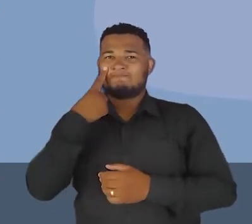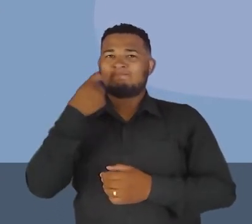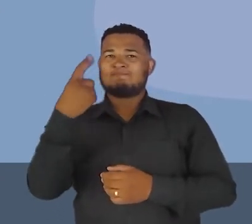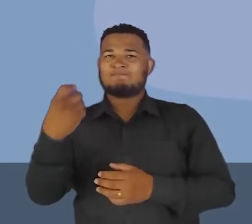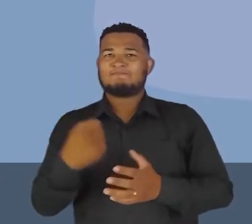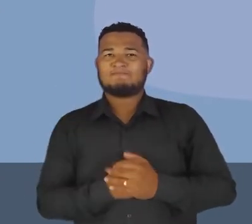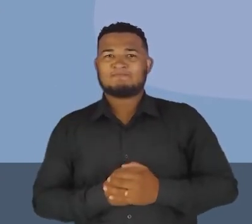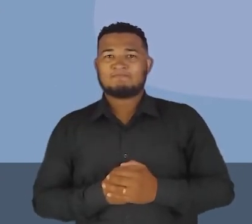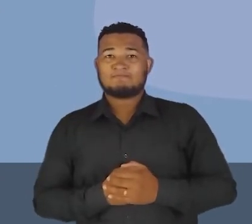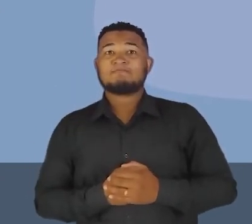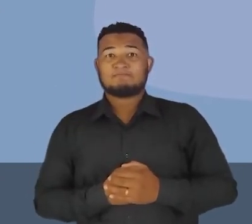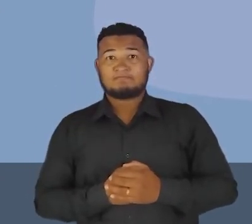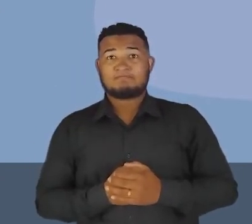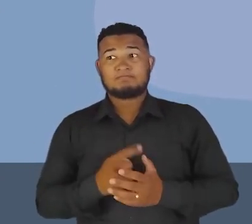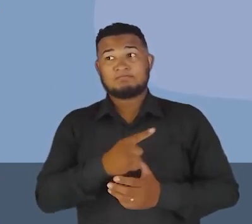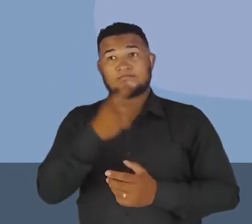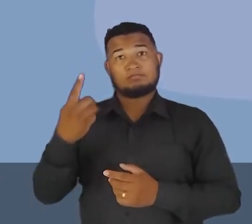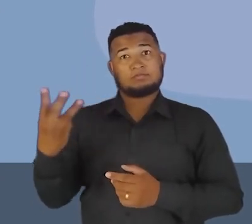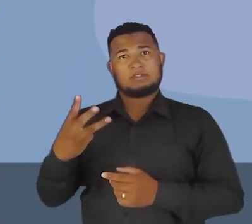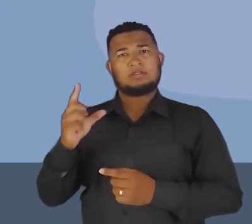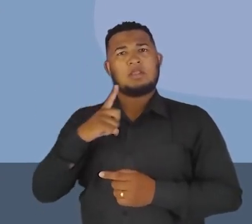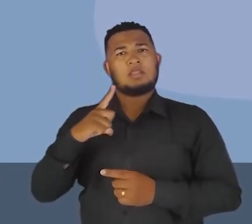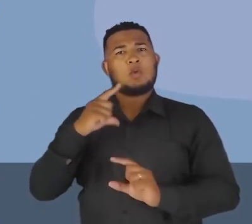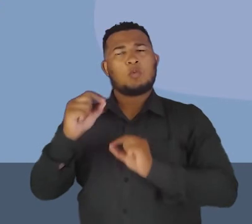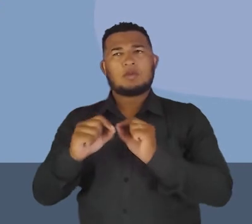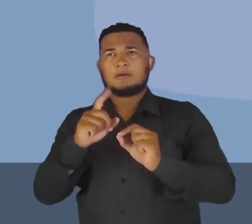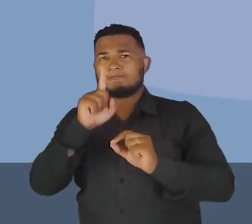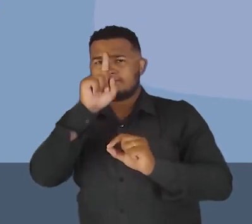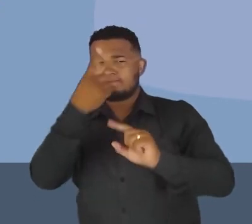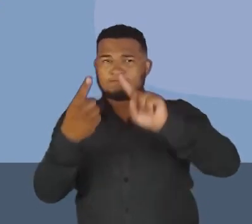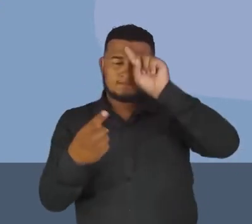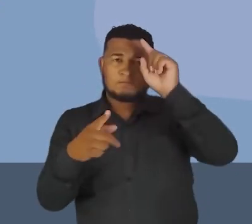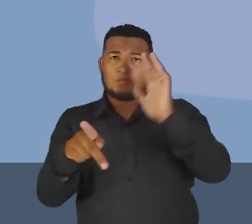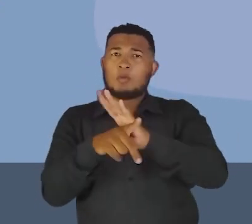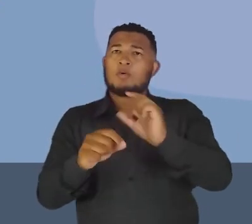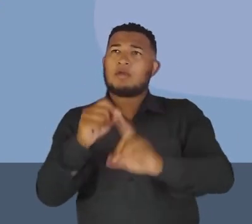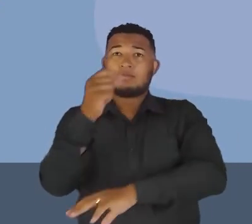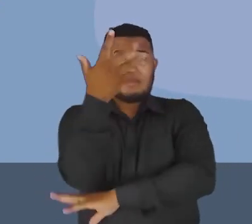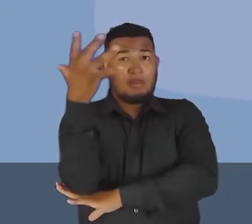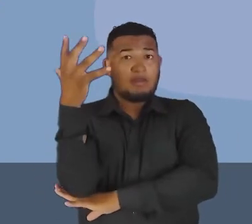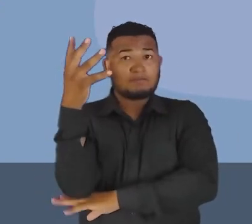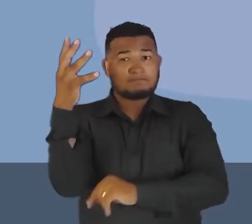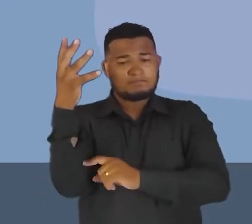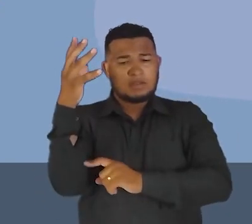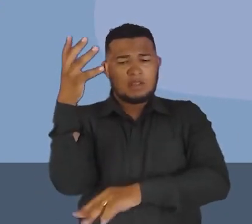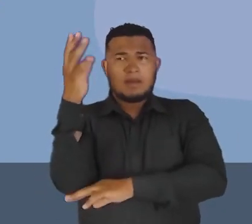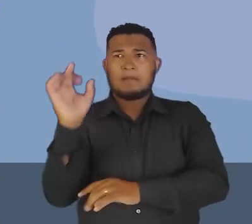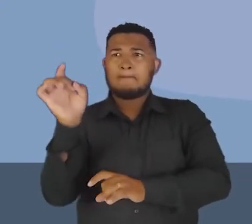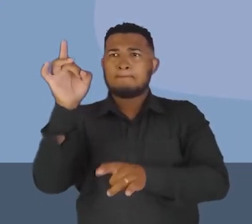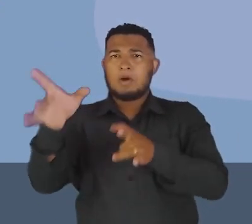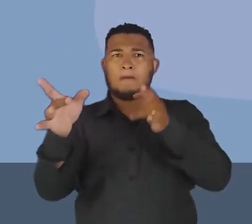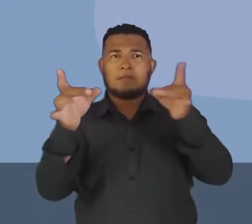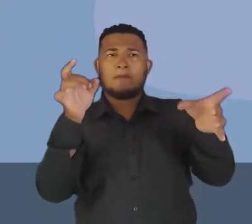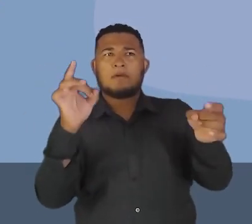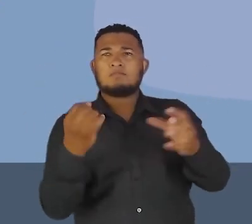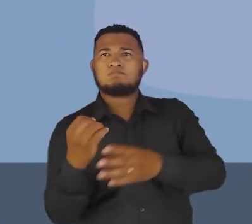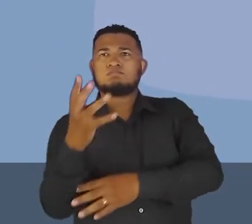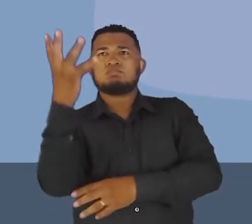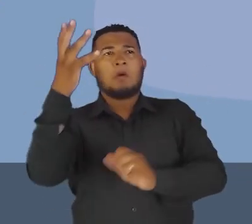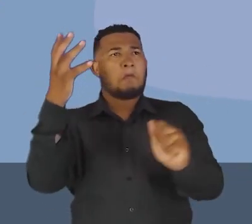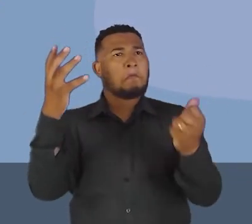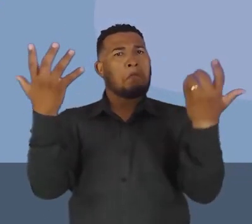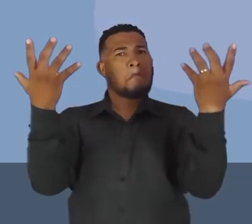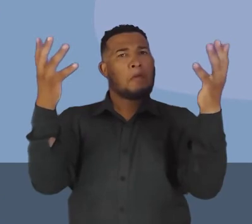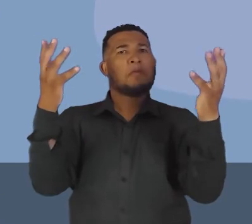né? E na terceira imagem, gente tem aí a ideia de árvores, né? De você colocar árvores, então, na escola, Fazendo referência, então, a essa